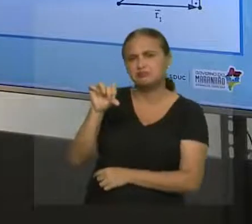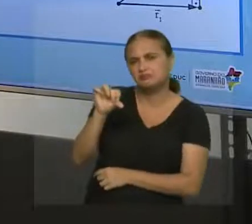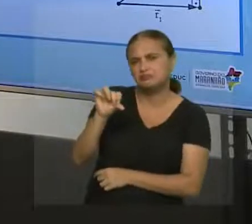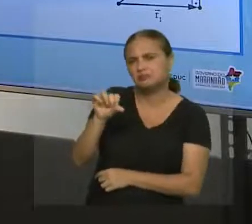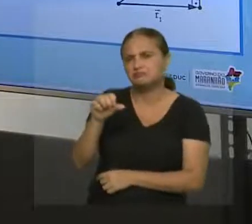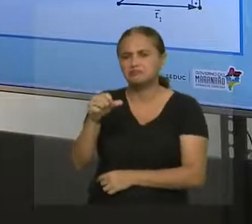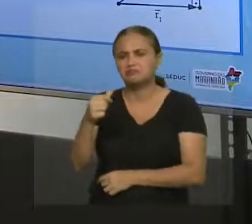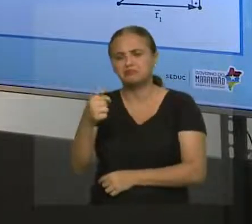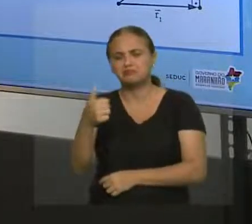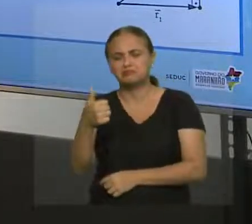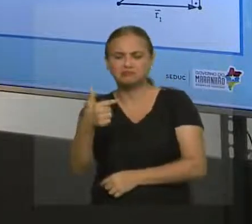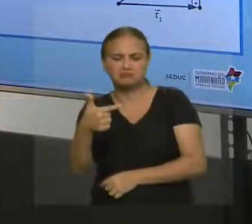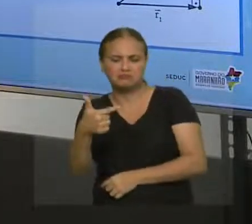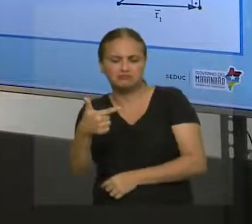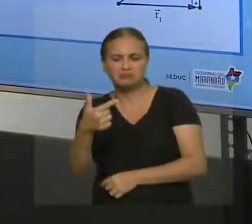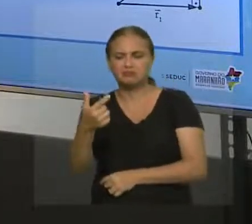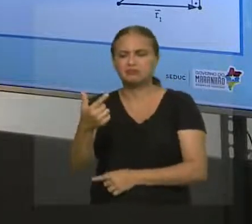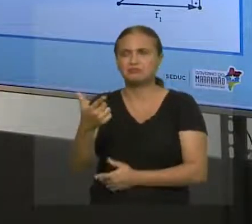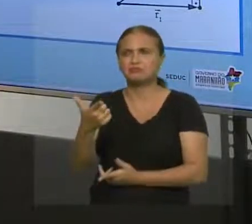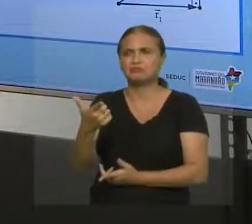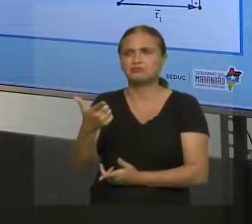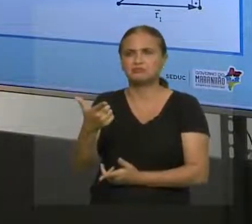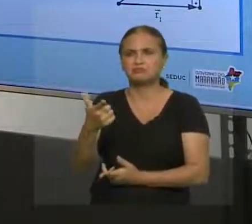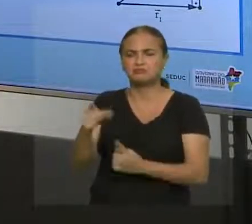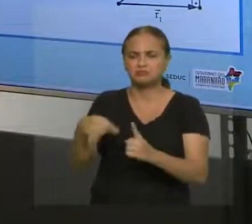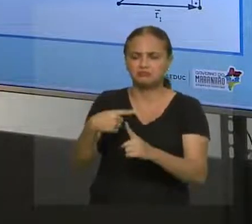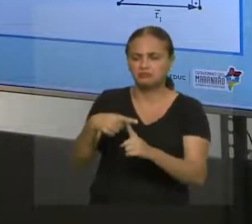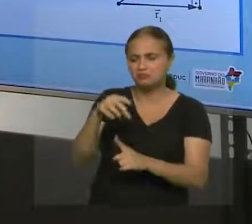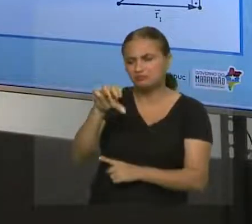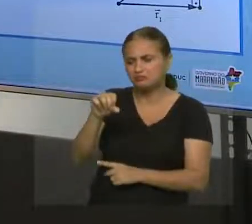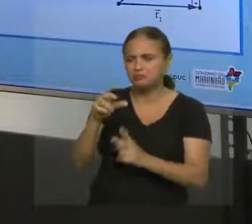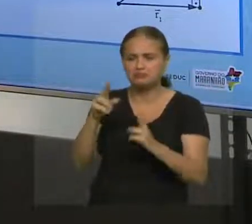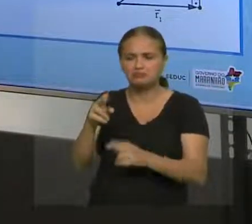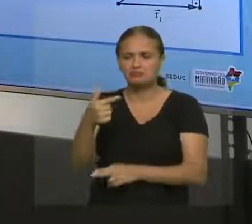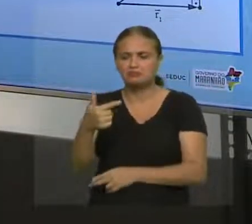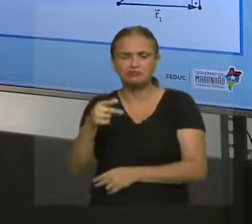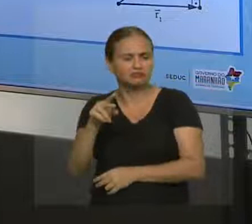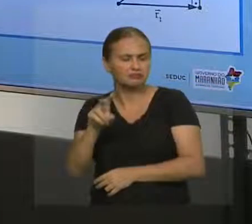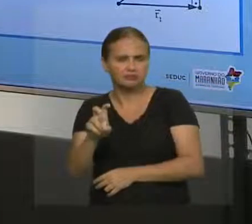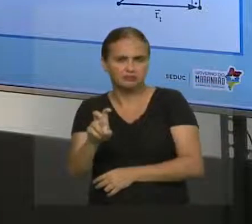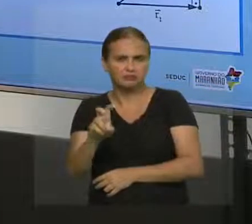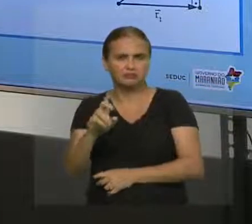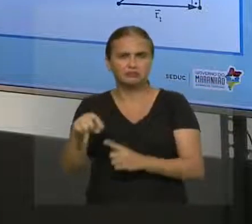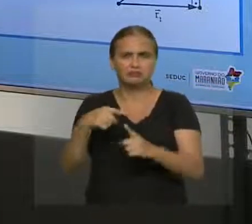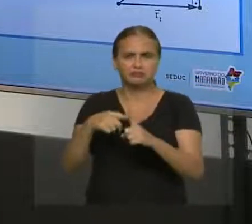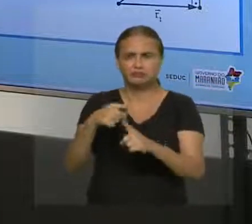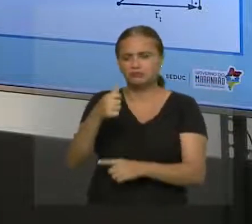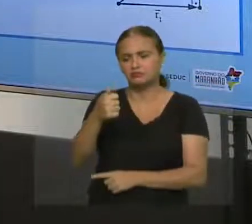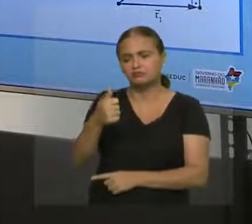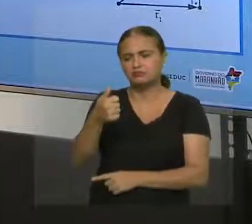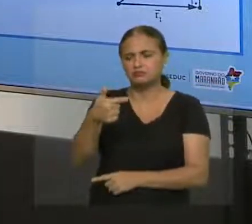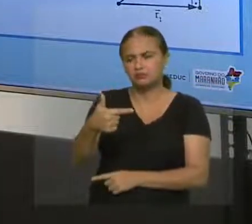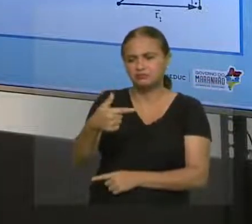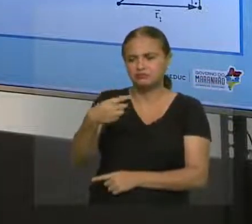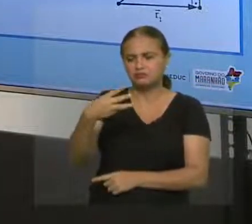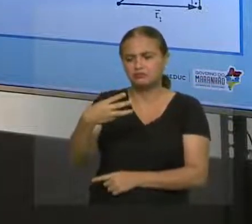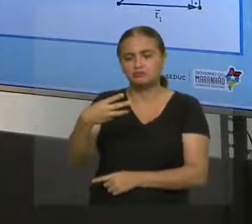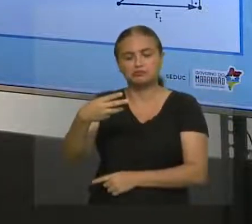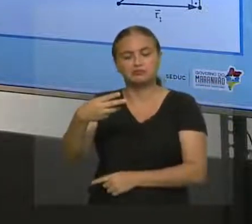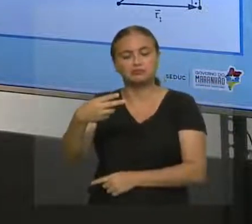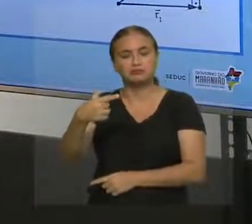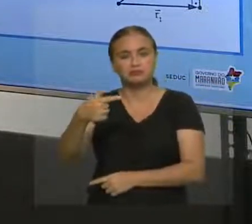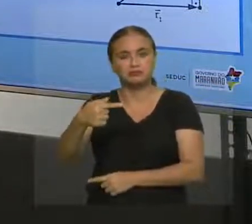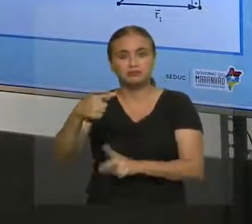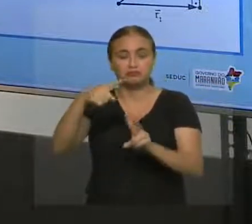12, 16 com 9, aí 25, né, mais 12, 37. Tira a raiz